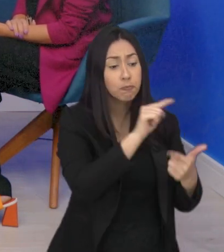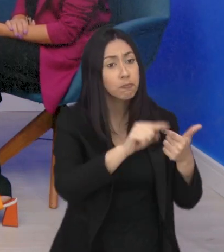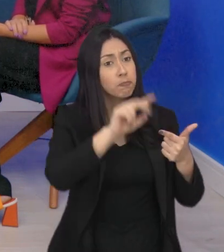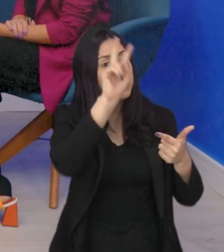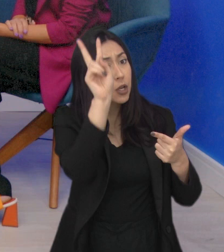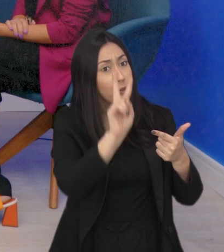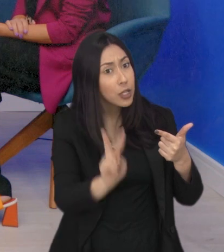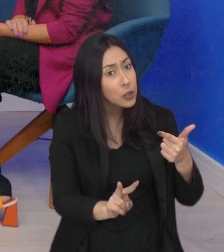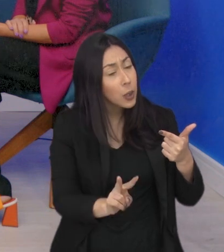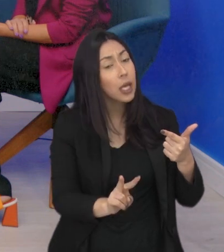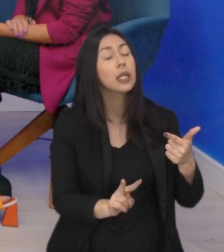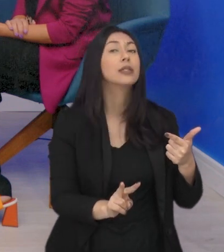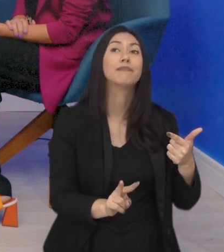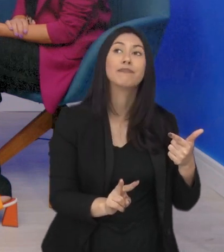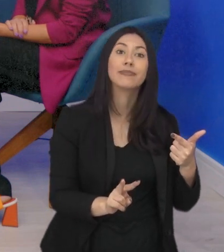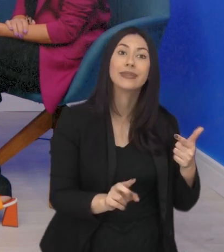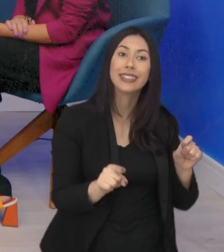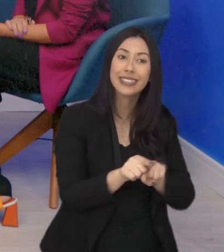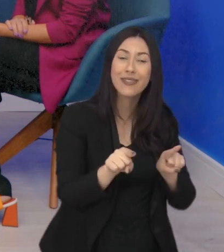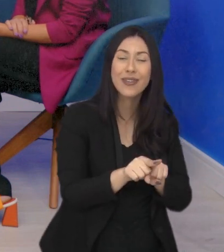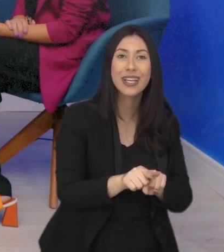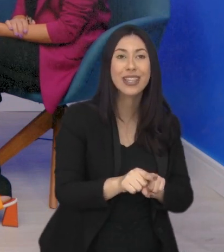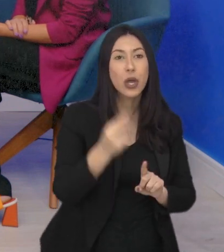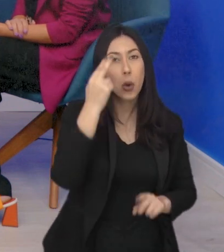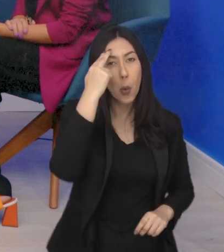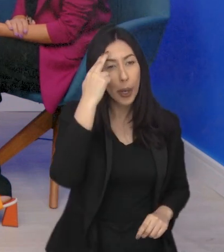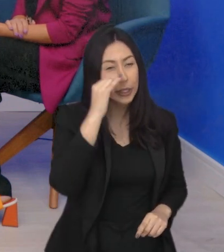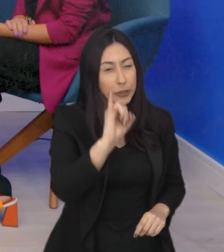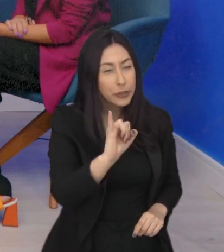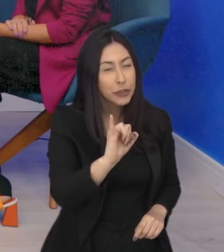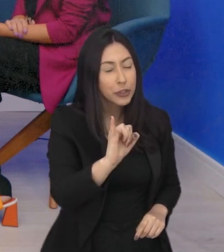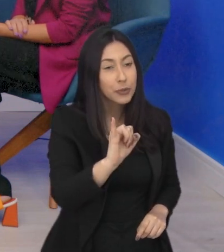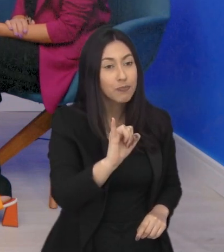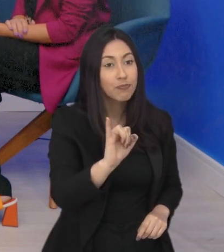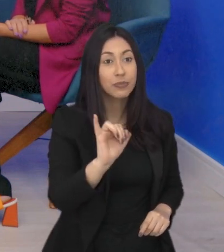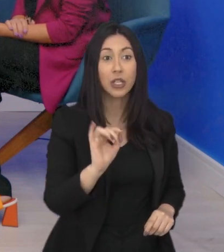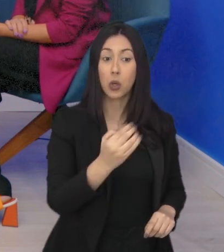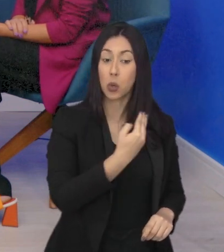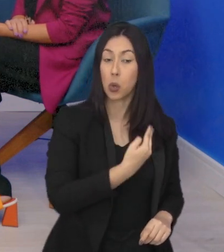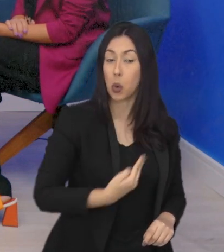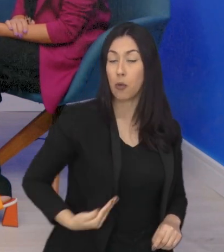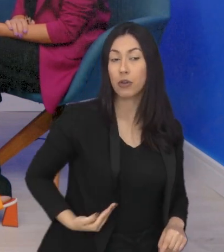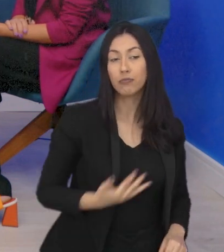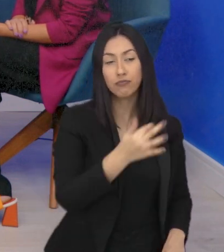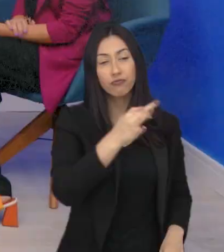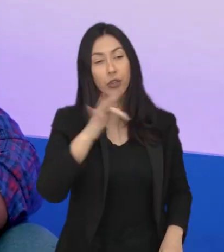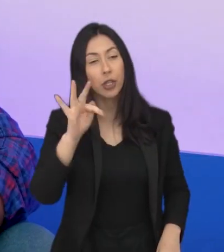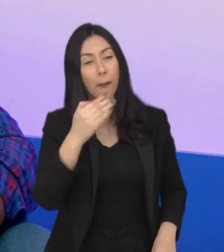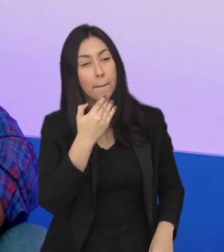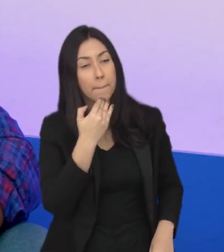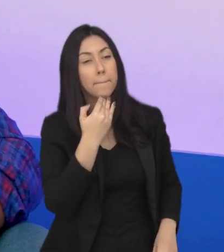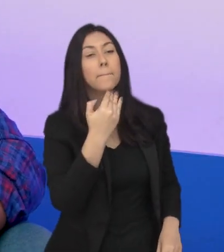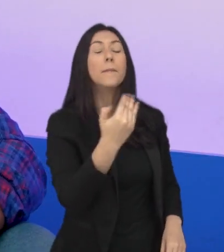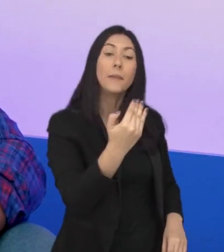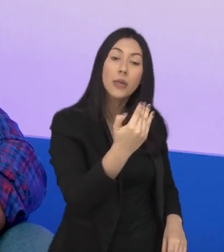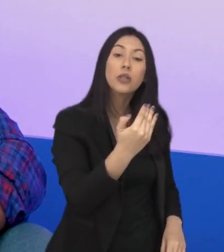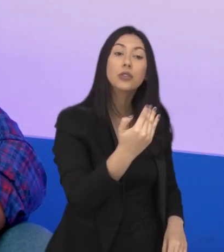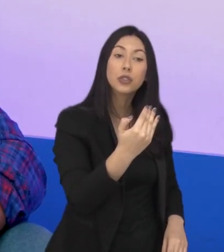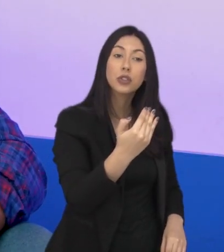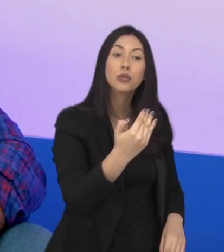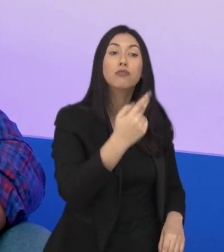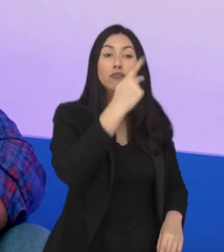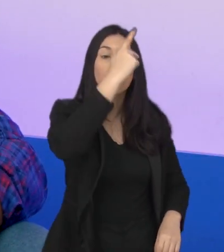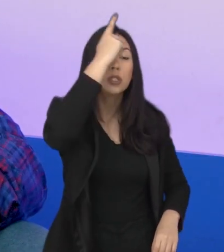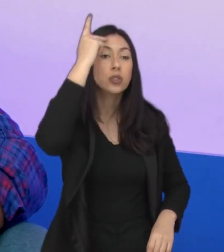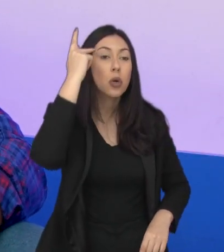Venezuela, Inclusive, até o Haiti, o governo federal, na época, mandou bastante